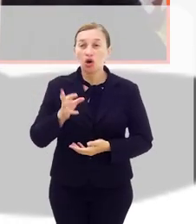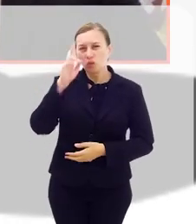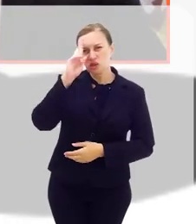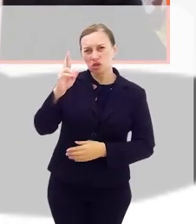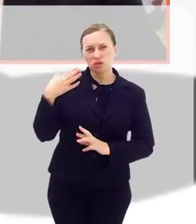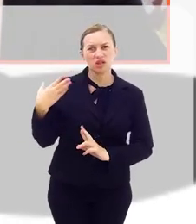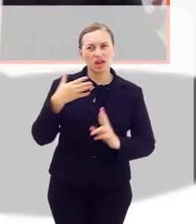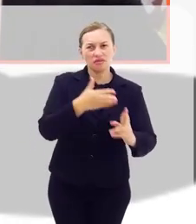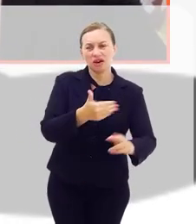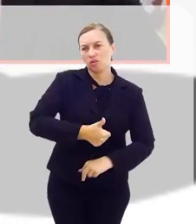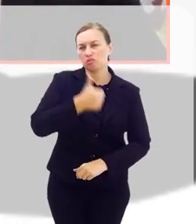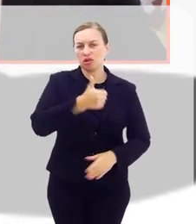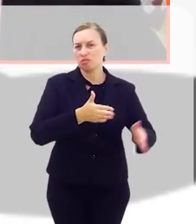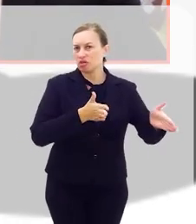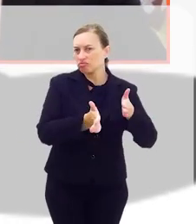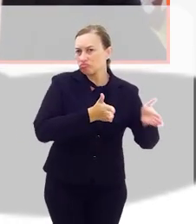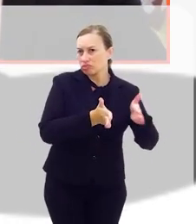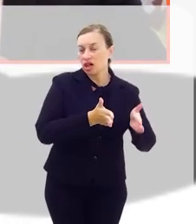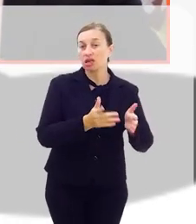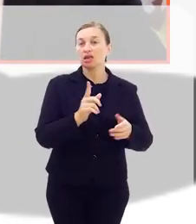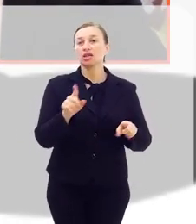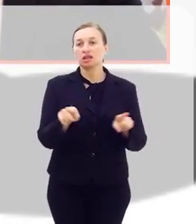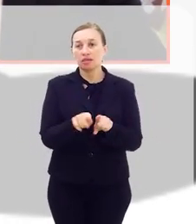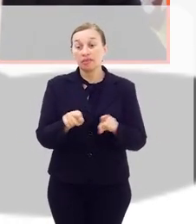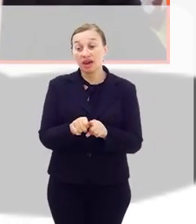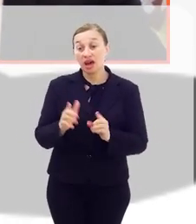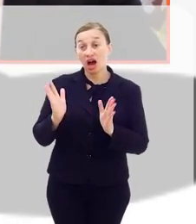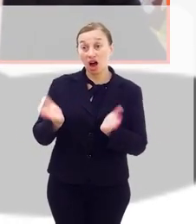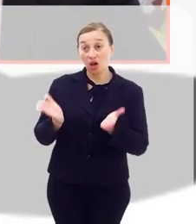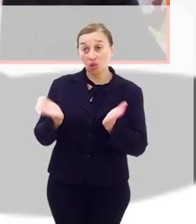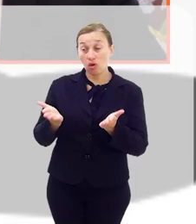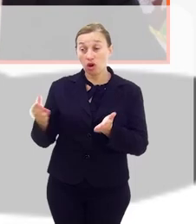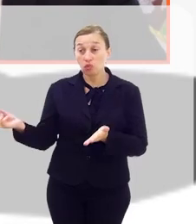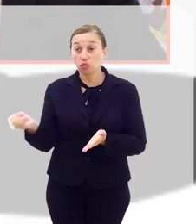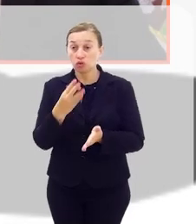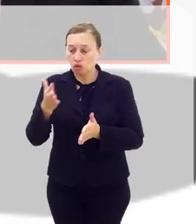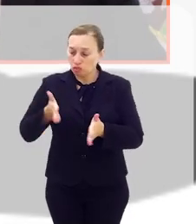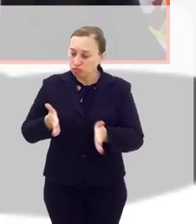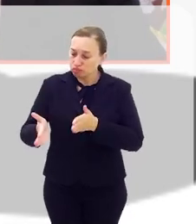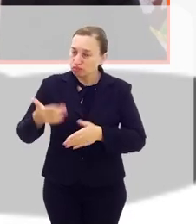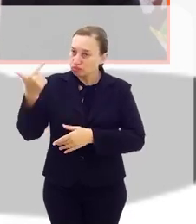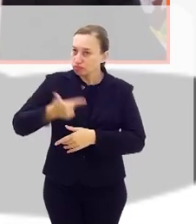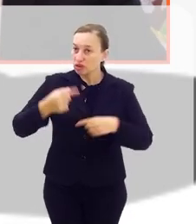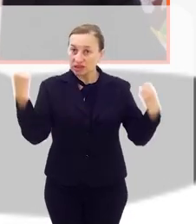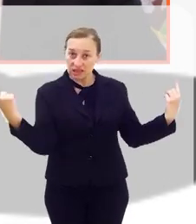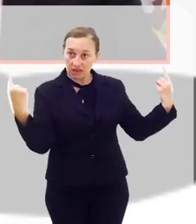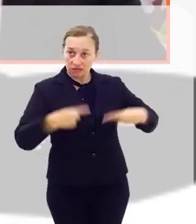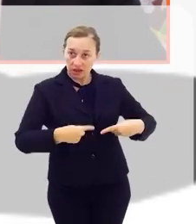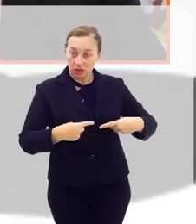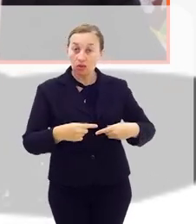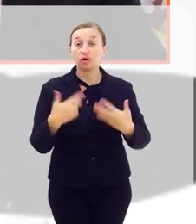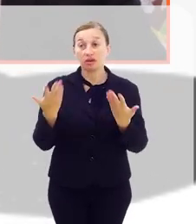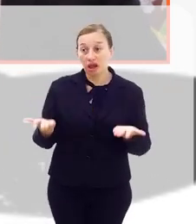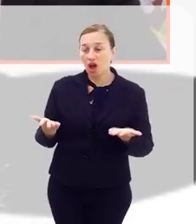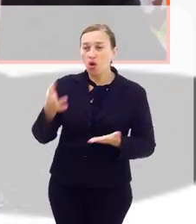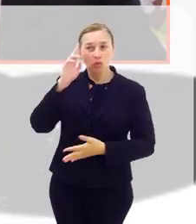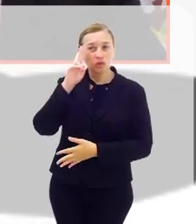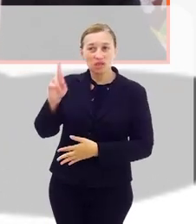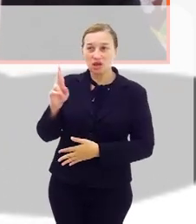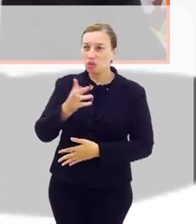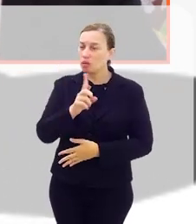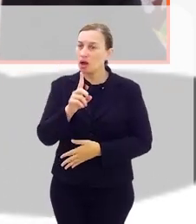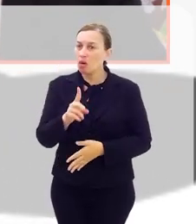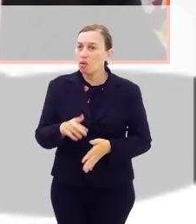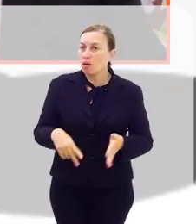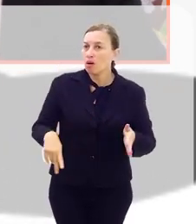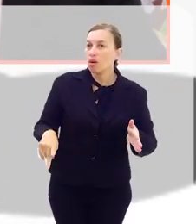O senhor se refere ao seu primeiro mandato, e esse agora, como bastante desafiadores. Porque o senhor não